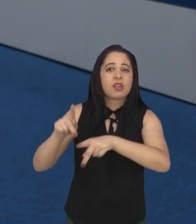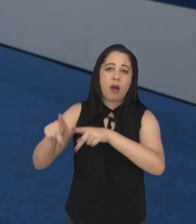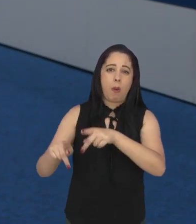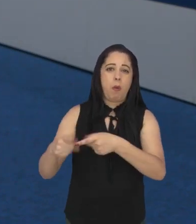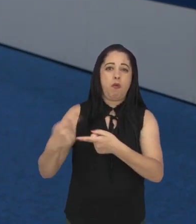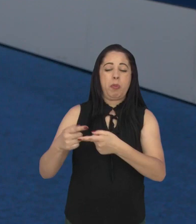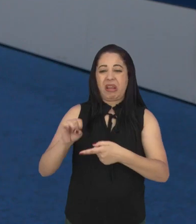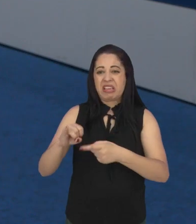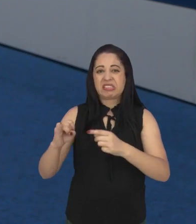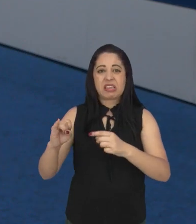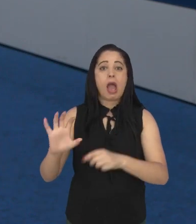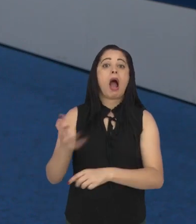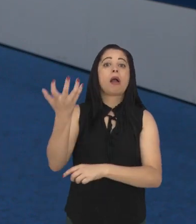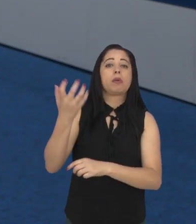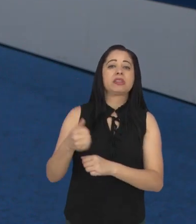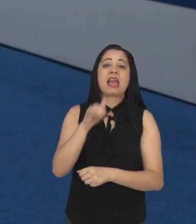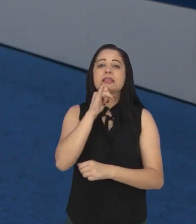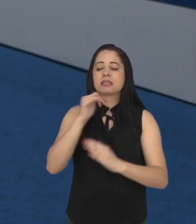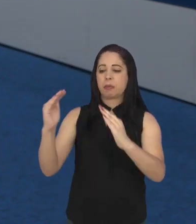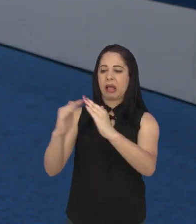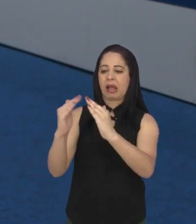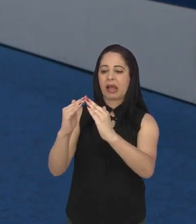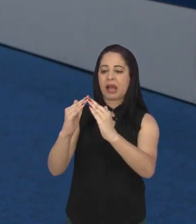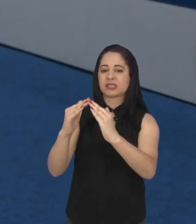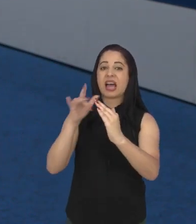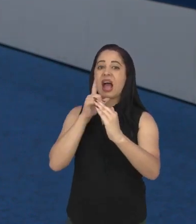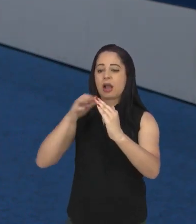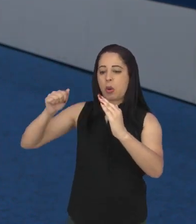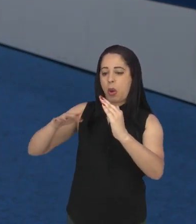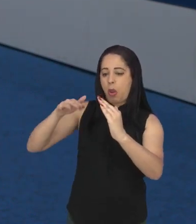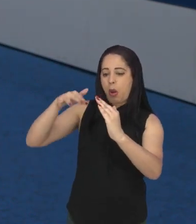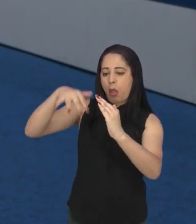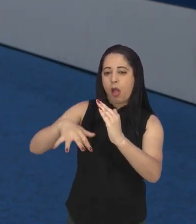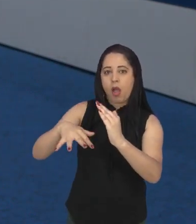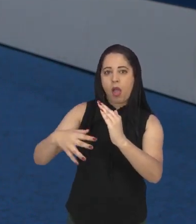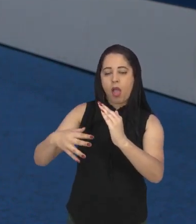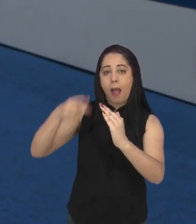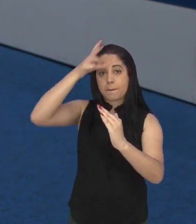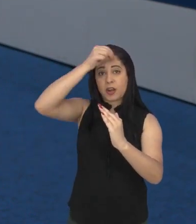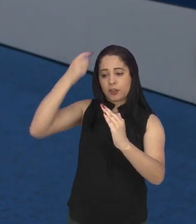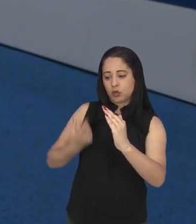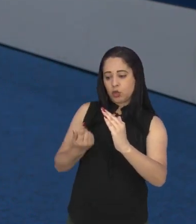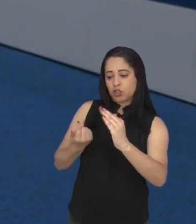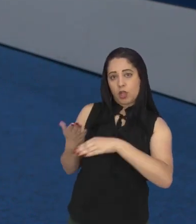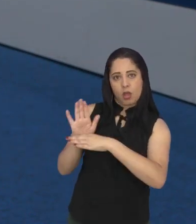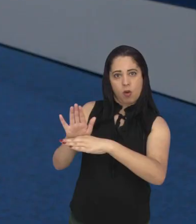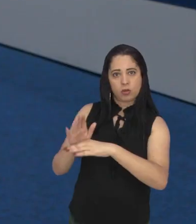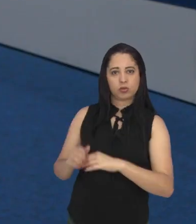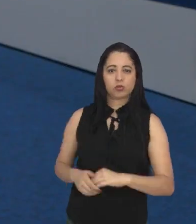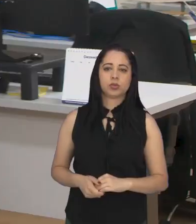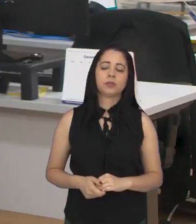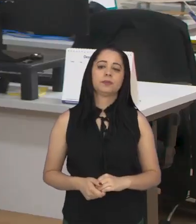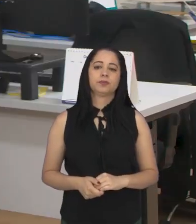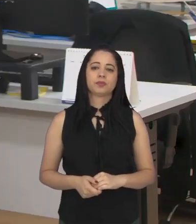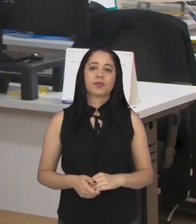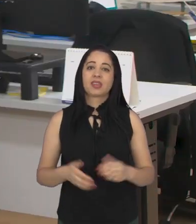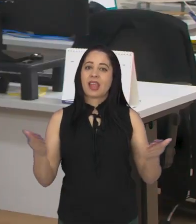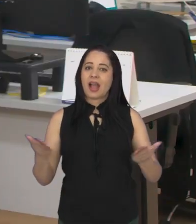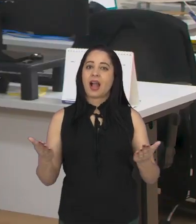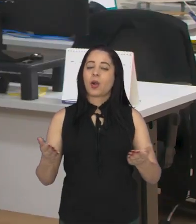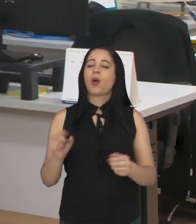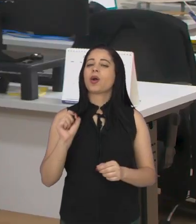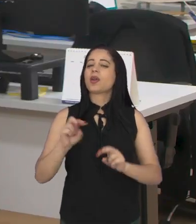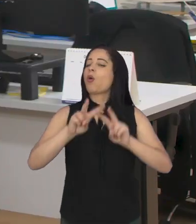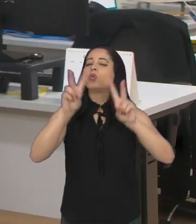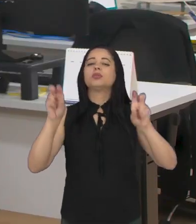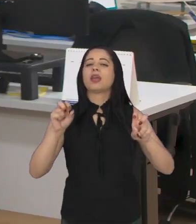acudir a essa população que porventura possa estar precisando, uma coisa muito eficaz, muito rápida. E agora a gente